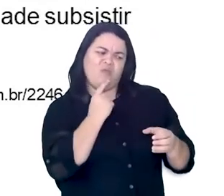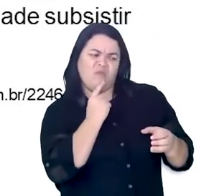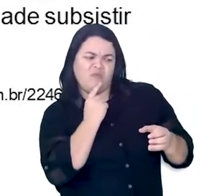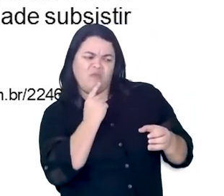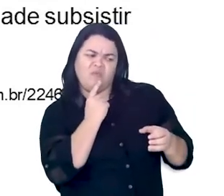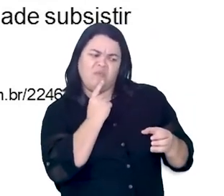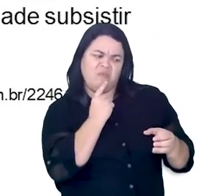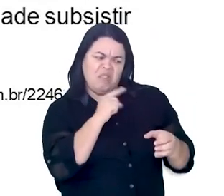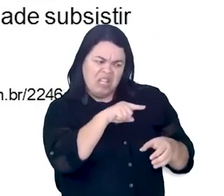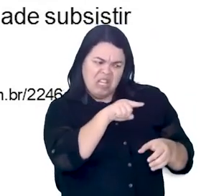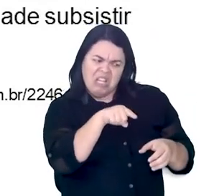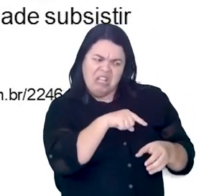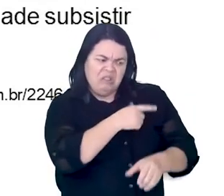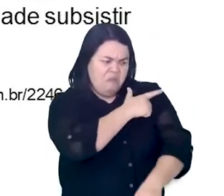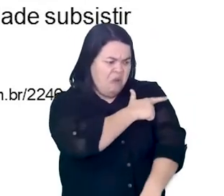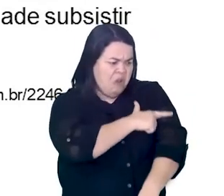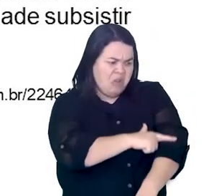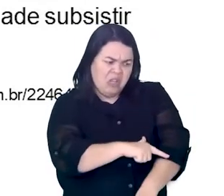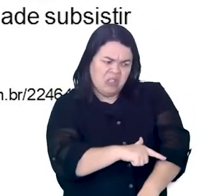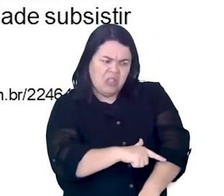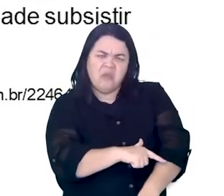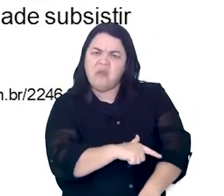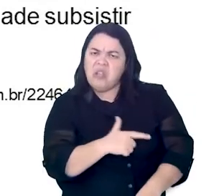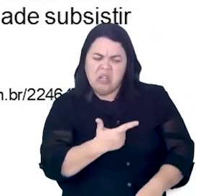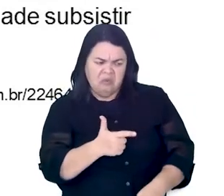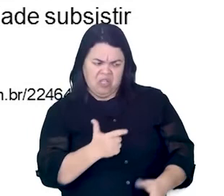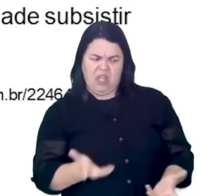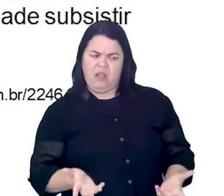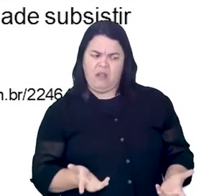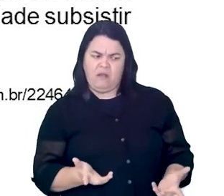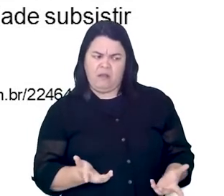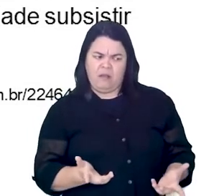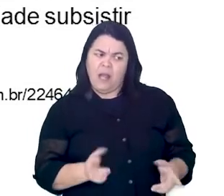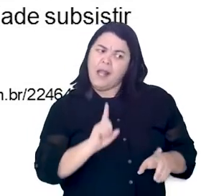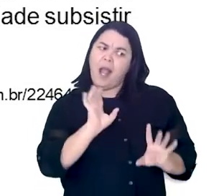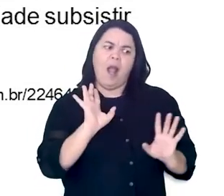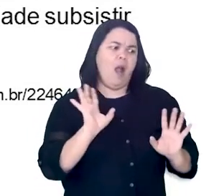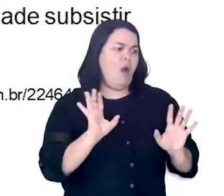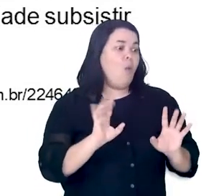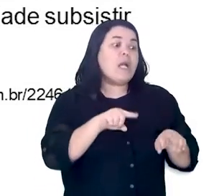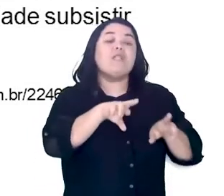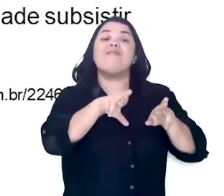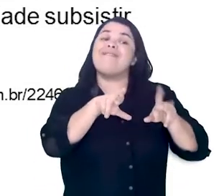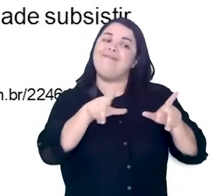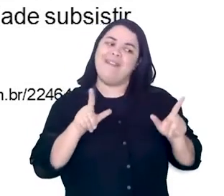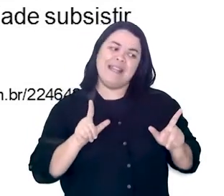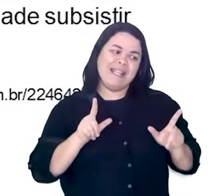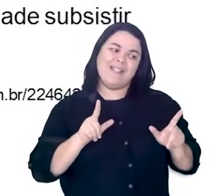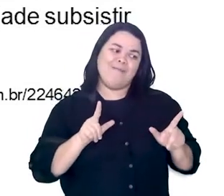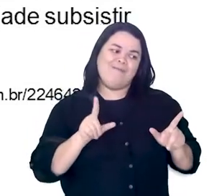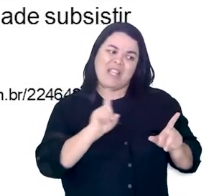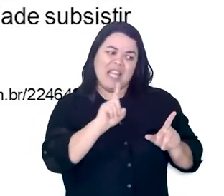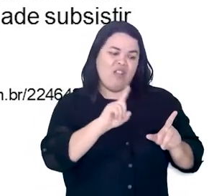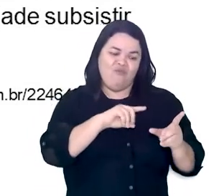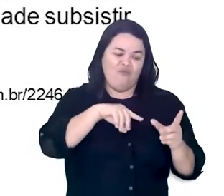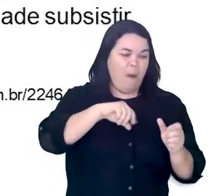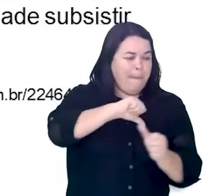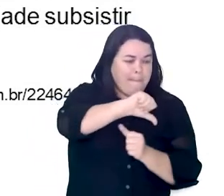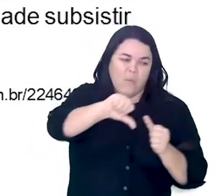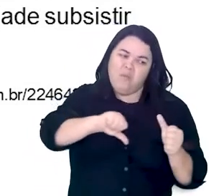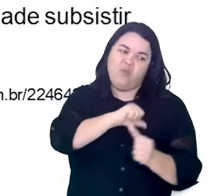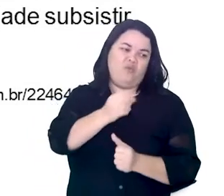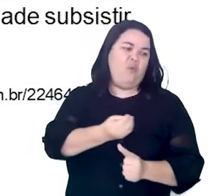qualitativo de selvagens somente por não terem sido, senão, muito pouco modificados pela